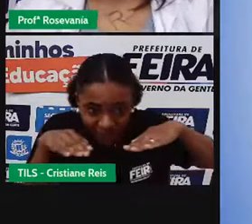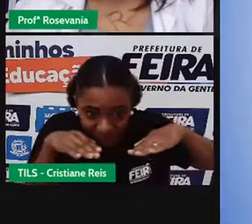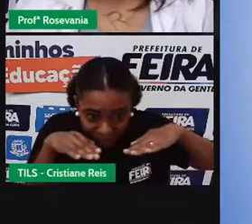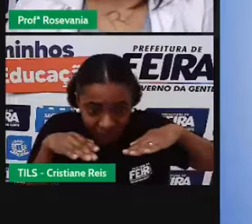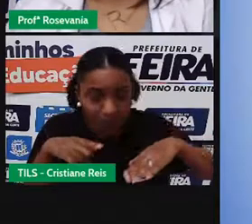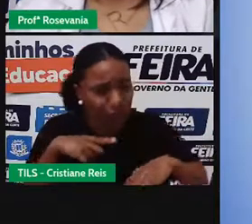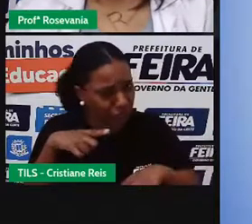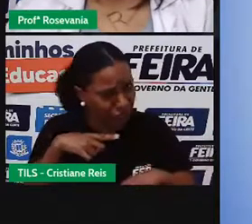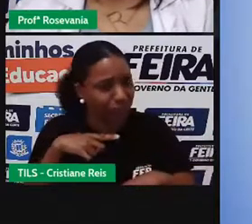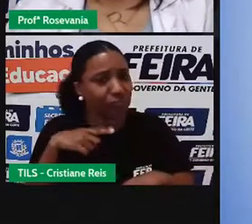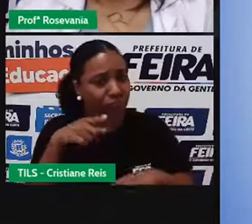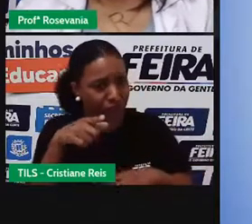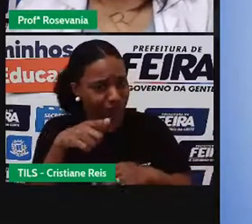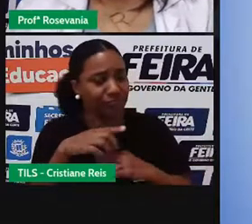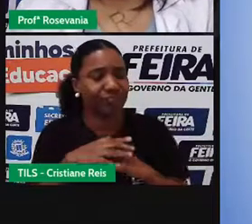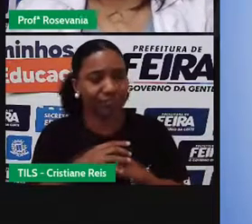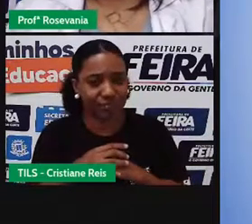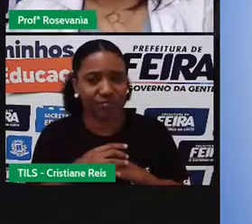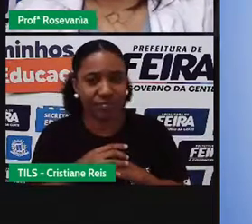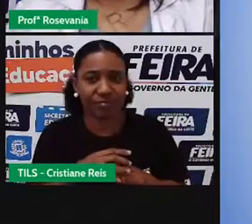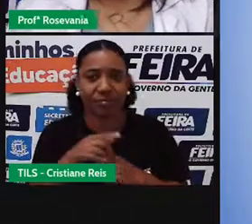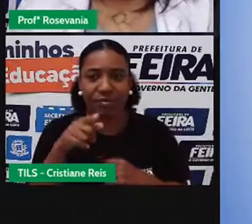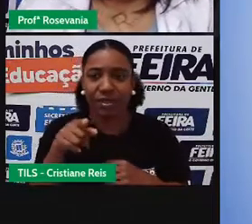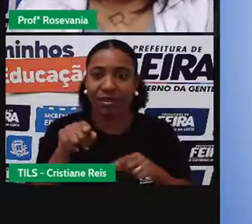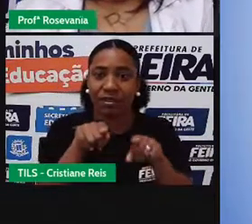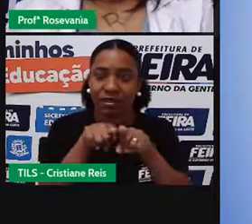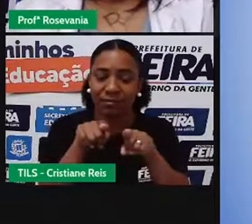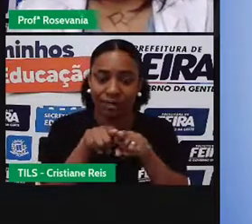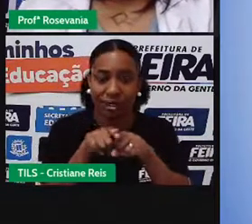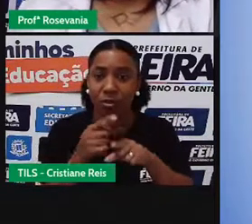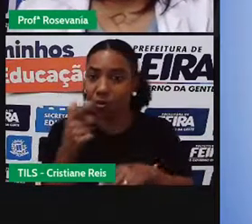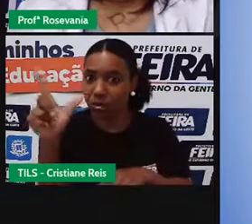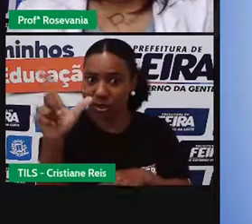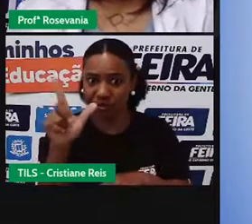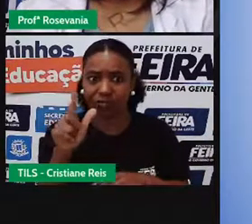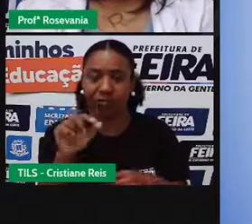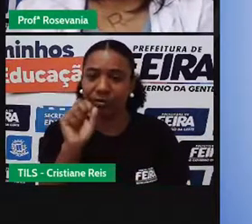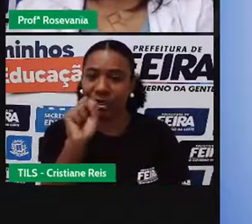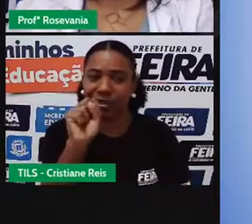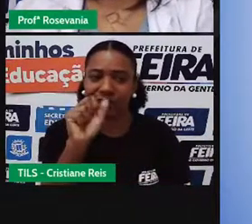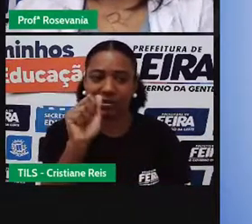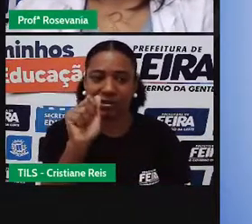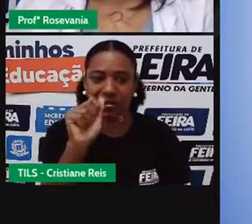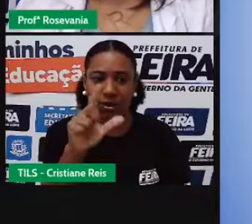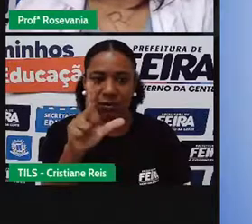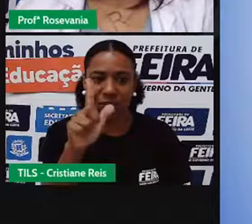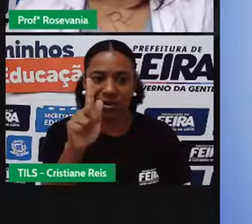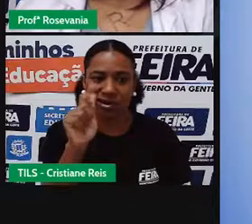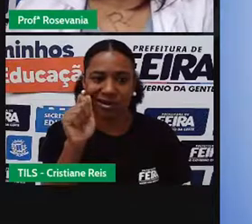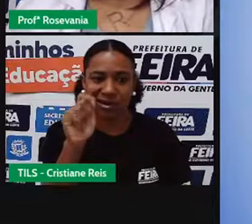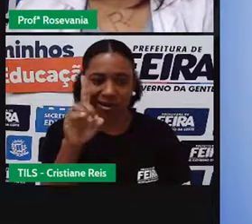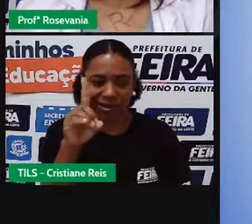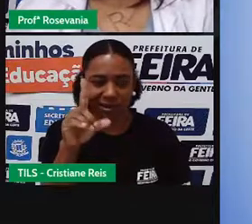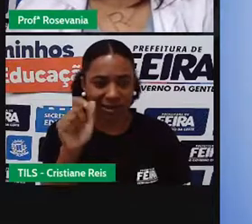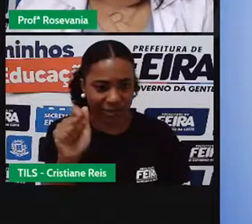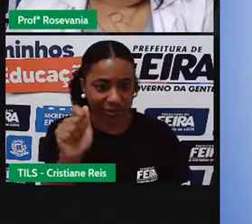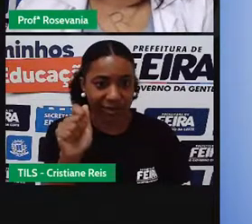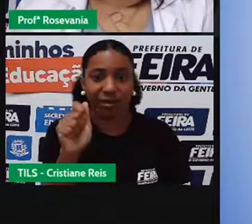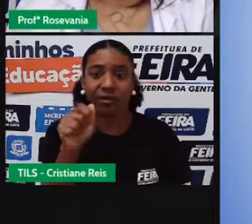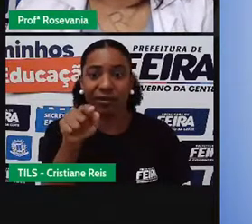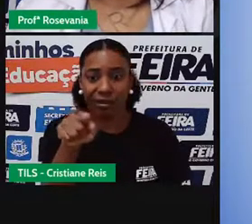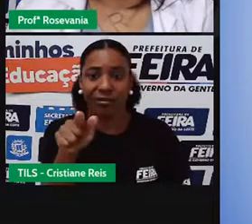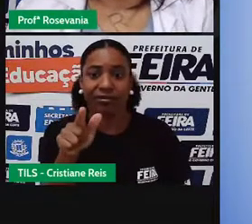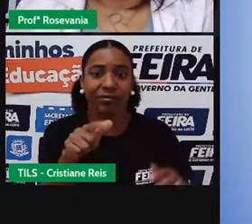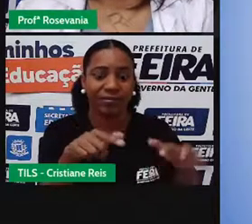e a gente tem aqui também, a destaque, né, a Lagoa Salgada, né, que é um conjunto, né, de lá